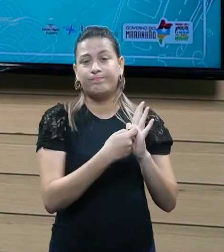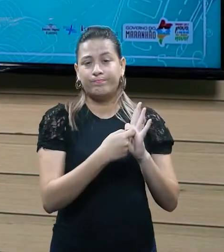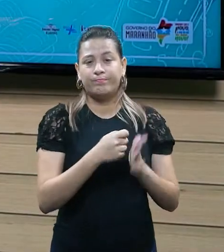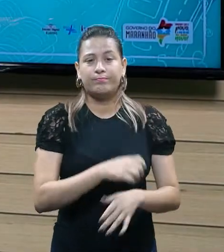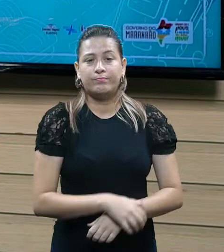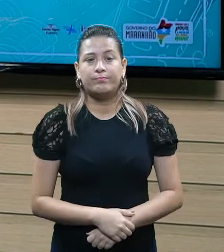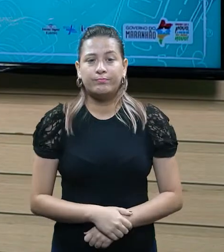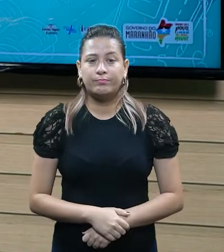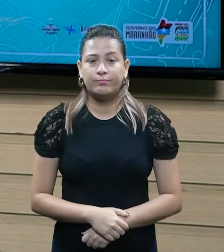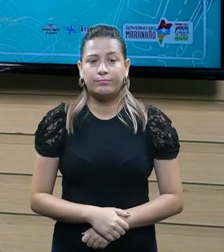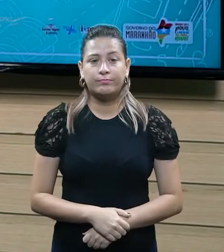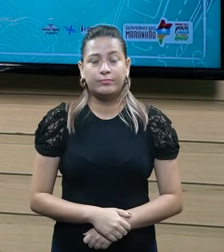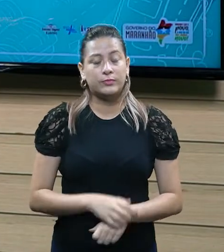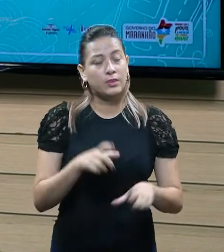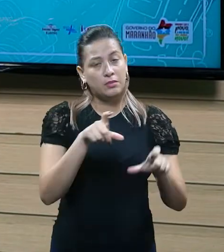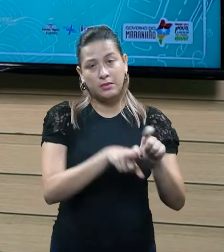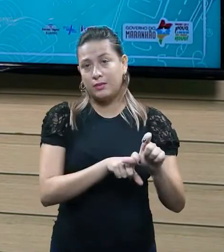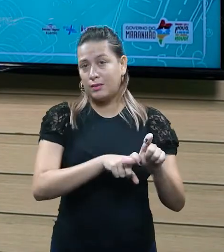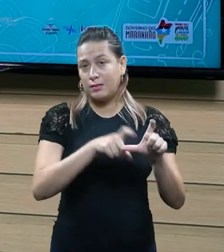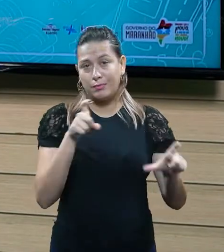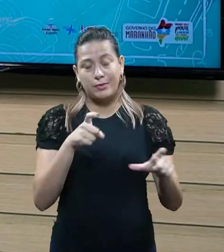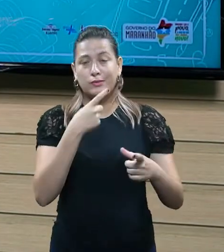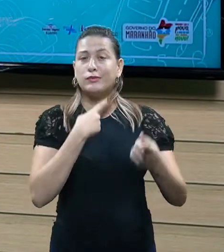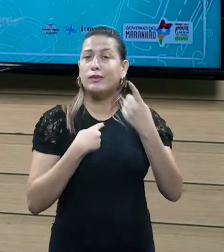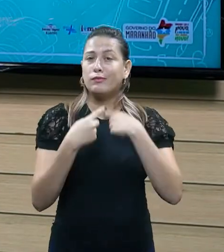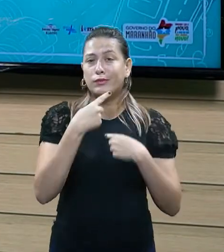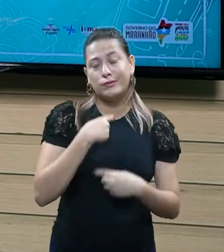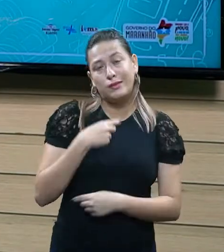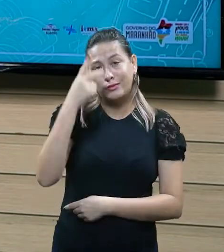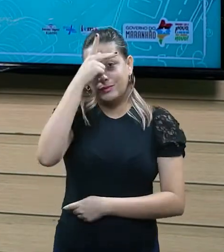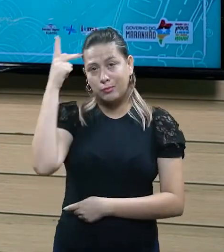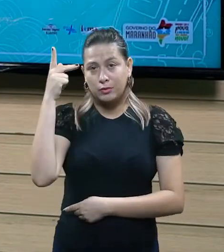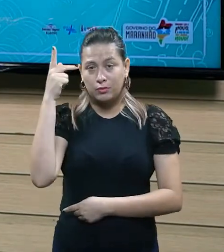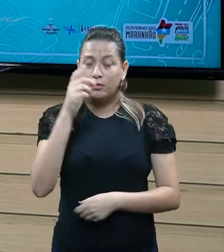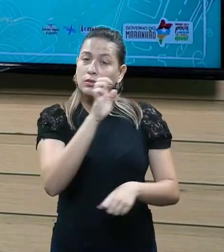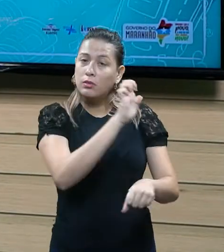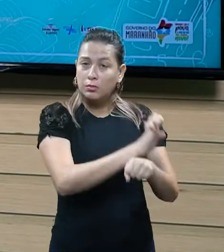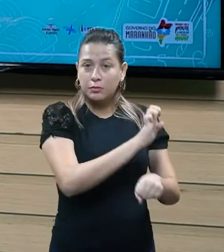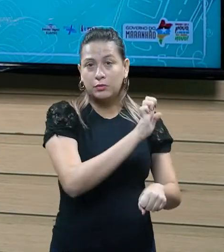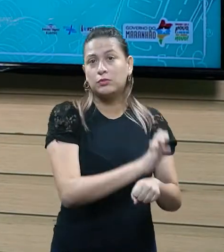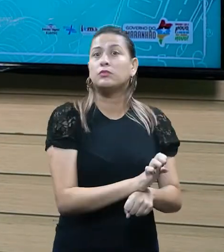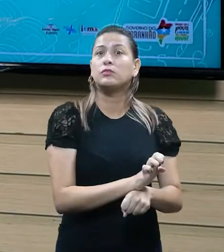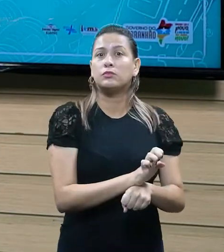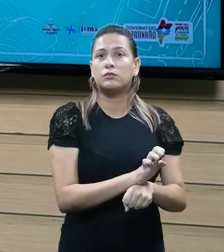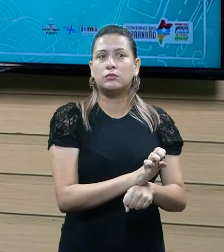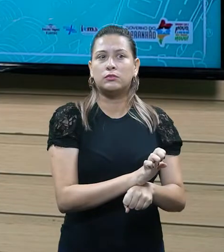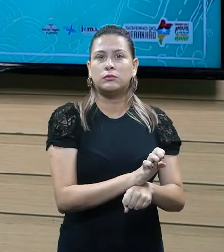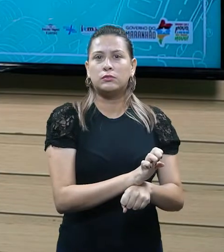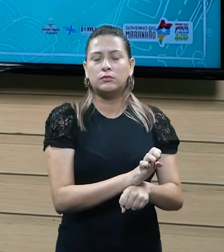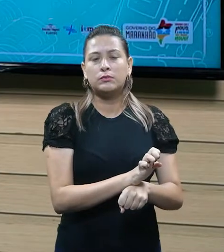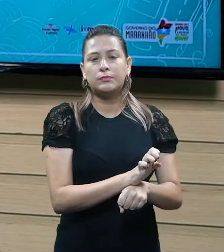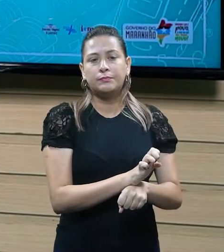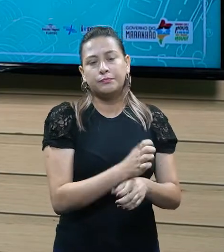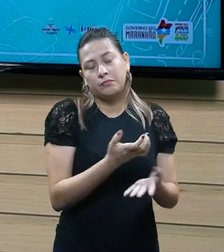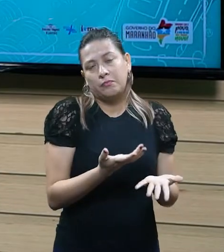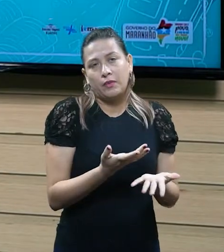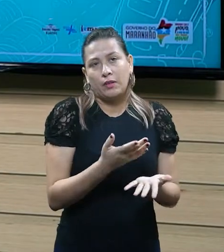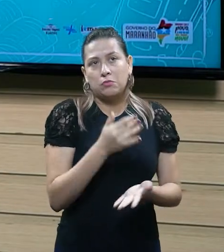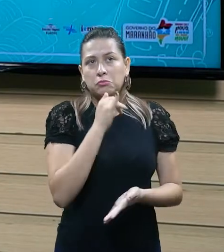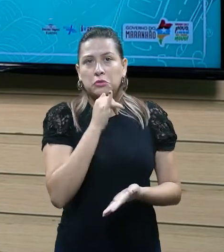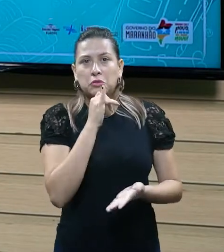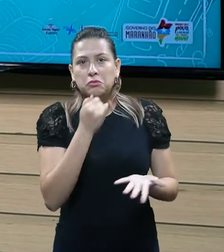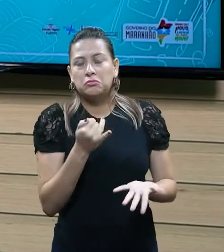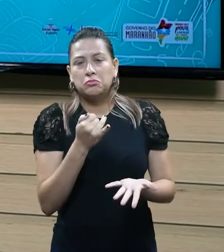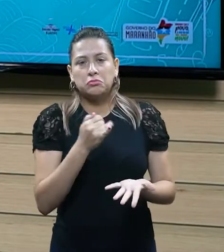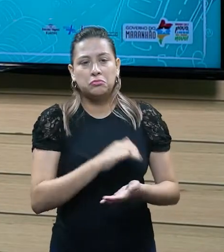não independe da vontade do contribuinte. Se o Estado quiser instituir um tributo, vamos dizer, ele quiser taxar as grandes